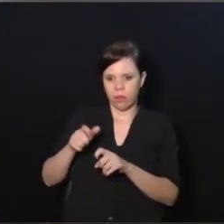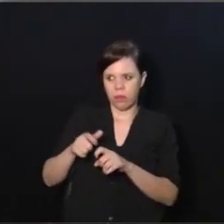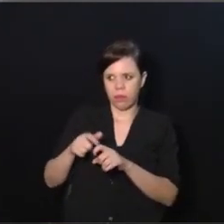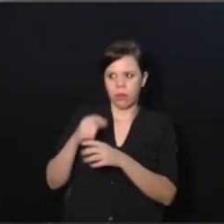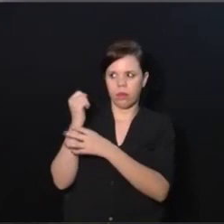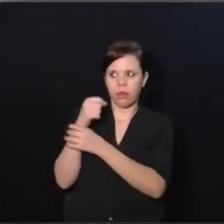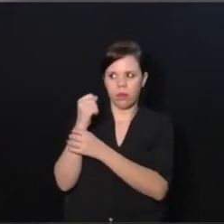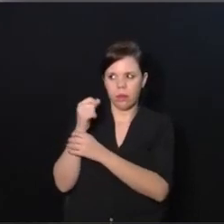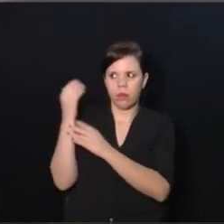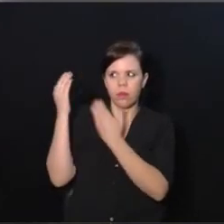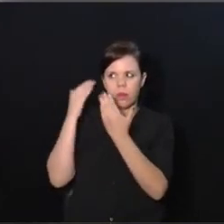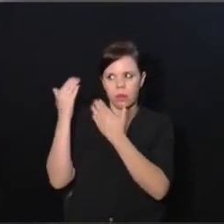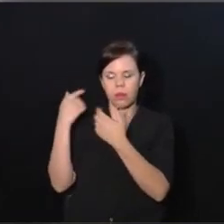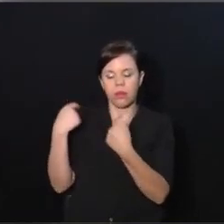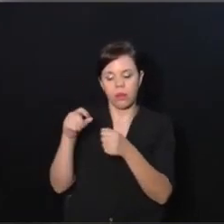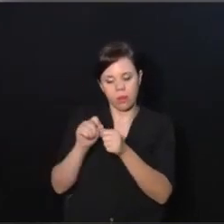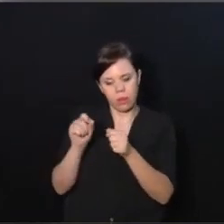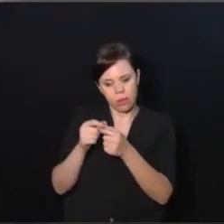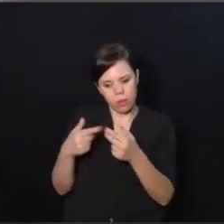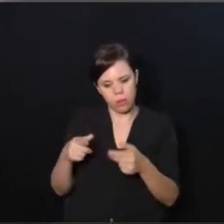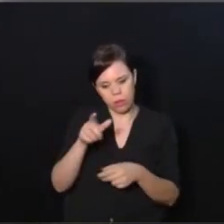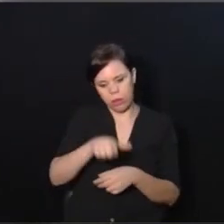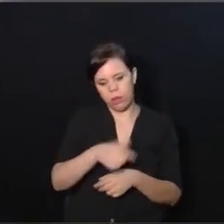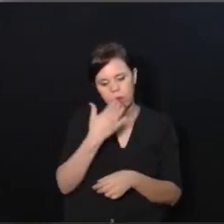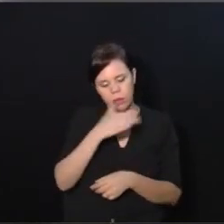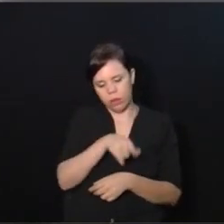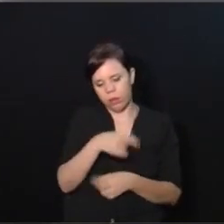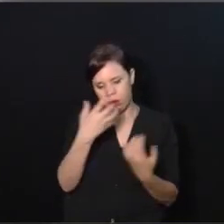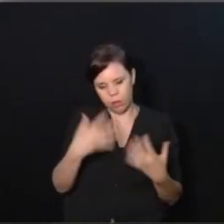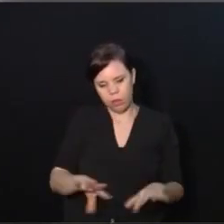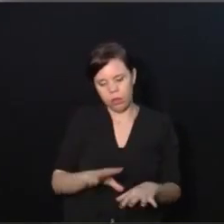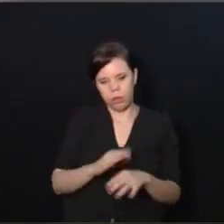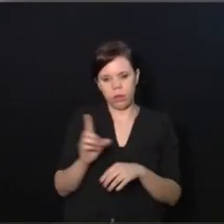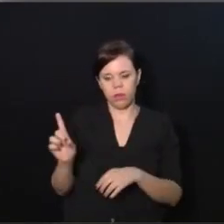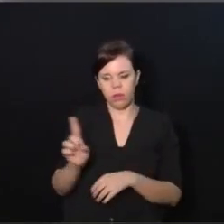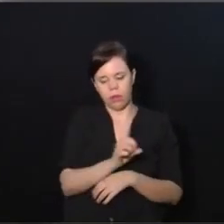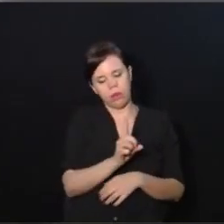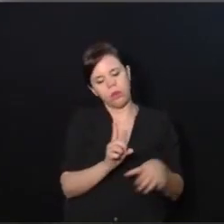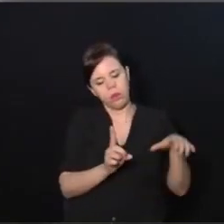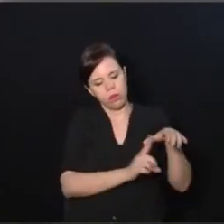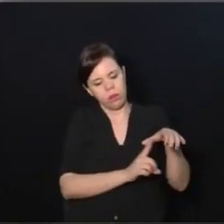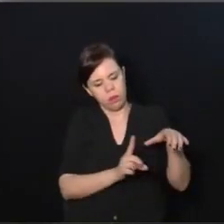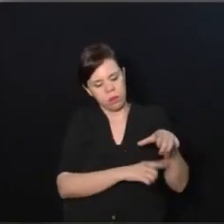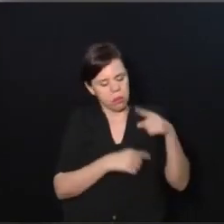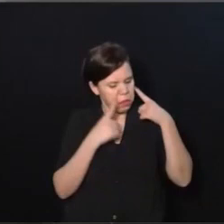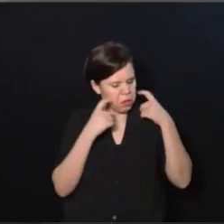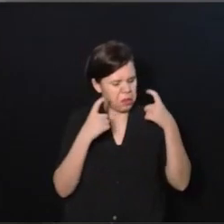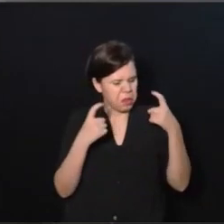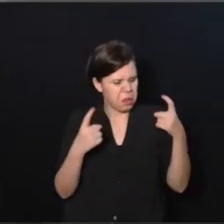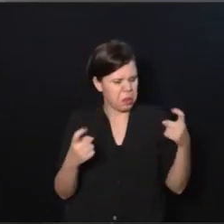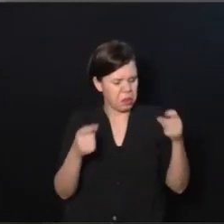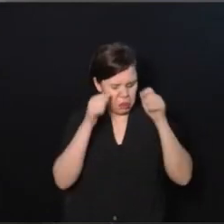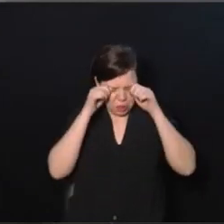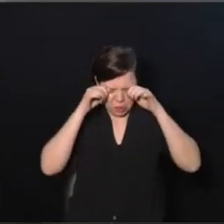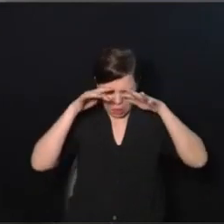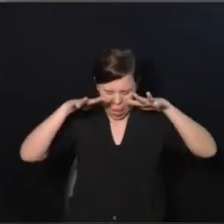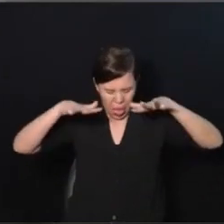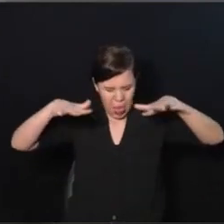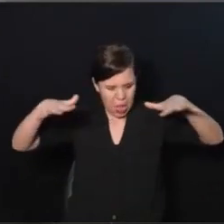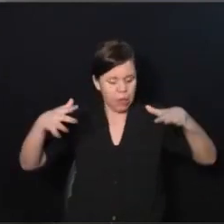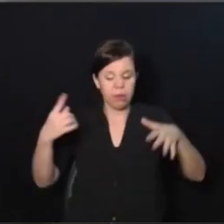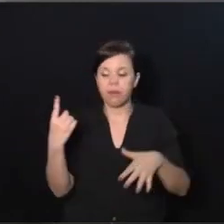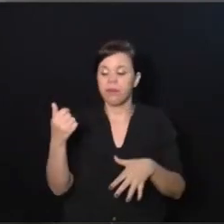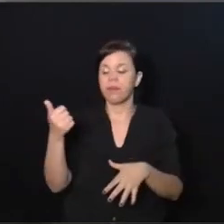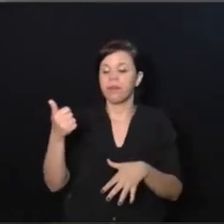coisa que a criança não quer. Tem criança que entra no consultório e chora o primeiro atendimento inteiro e eu